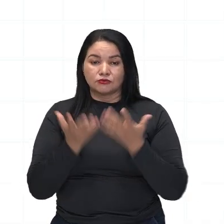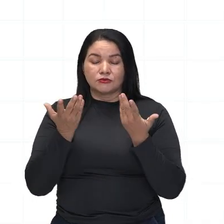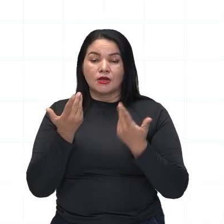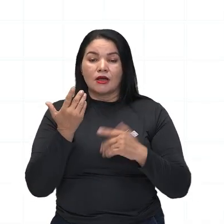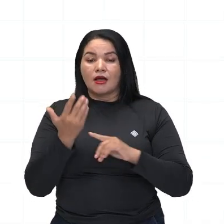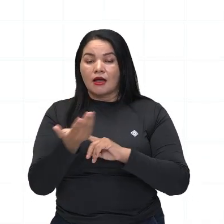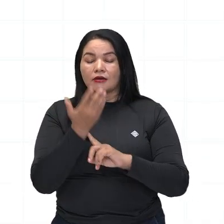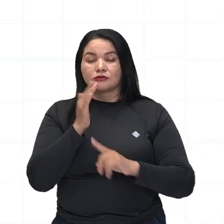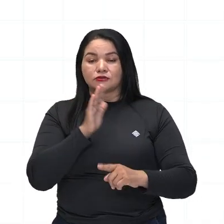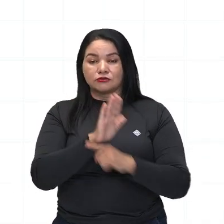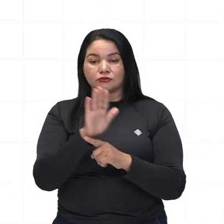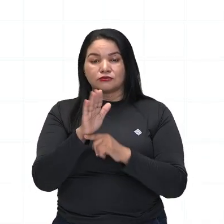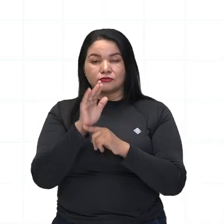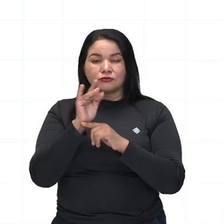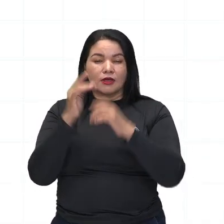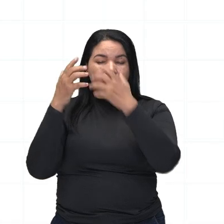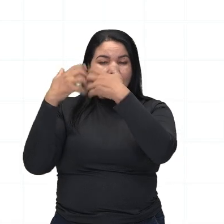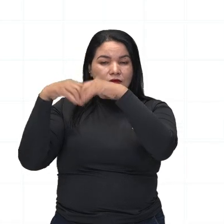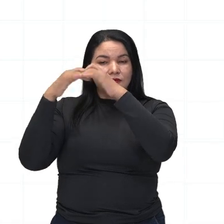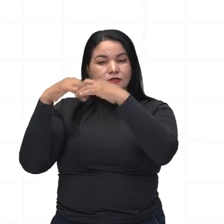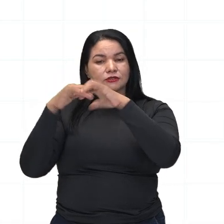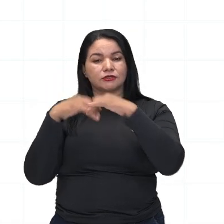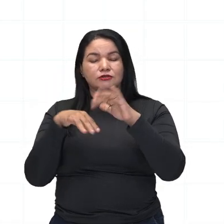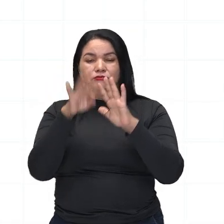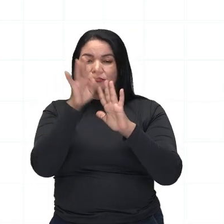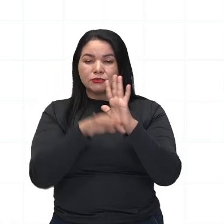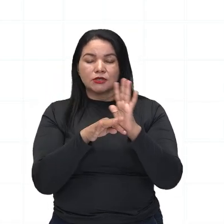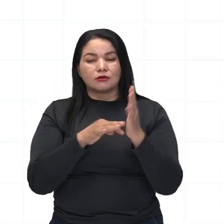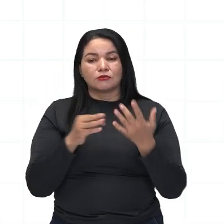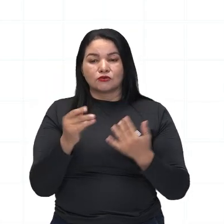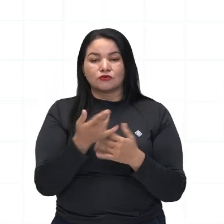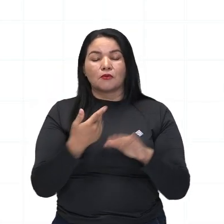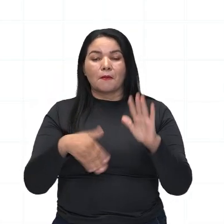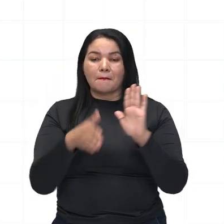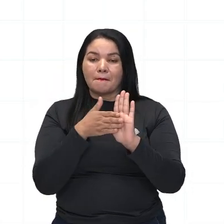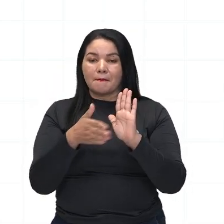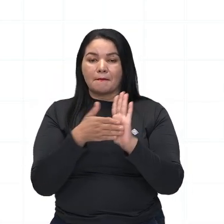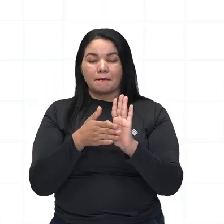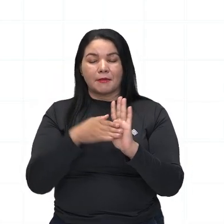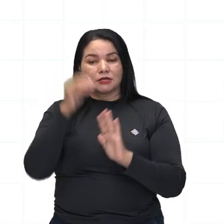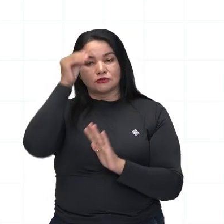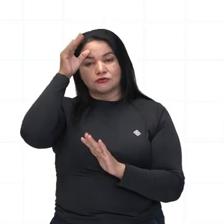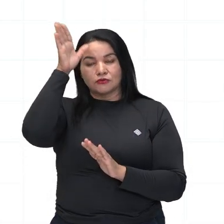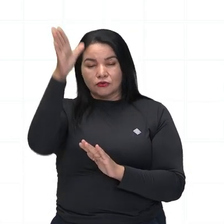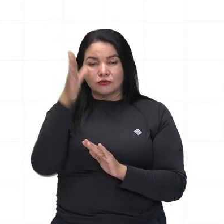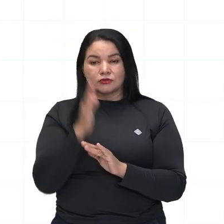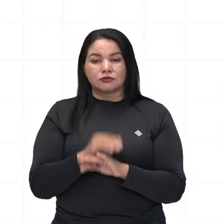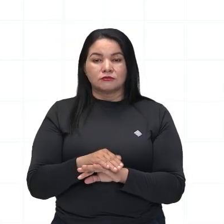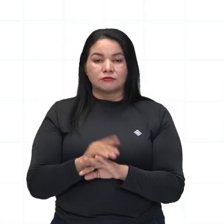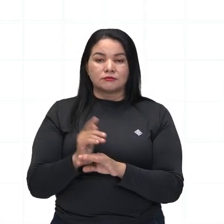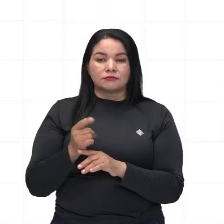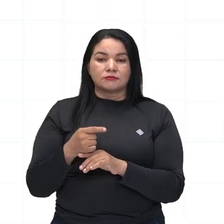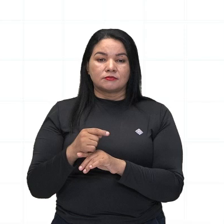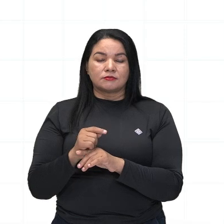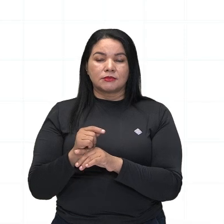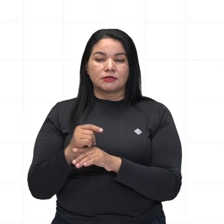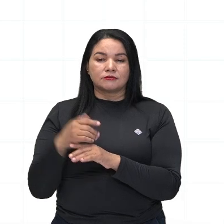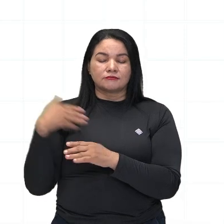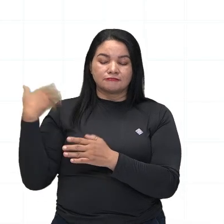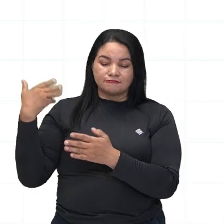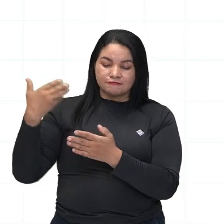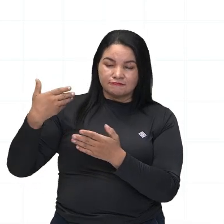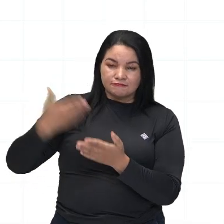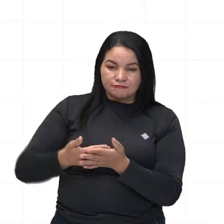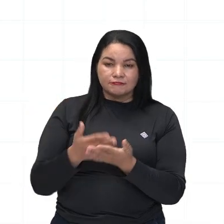refletir sobre o assunto. E com base nos conhecimentos, isso é importante, construídos ao longo da sua formação,